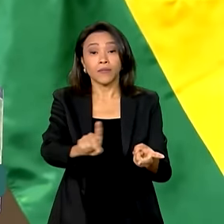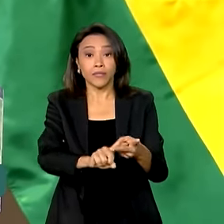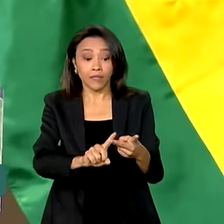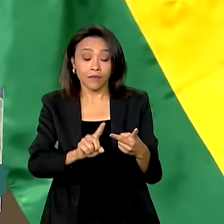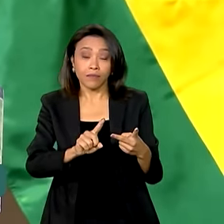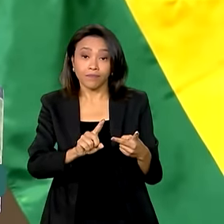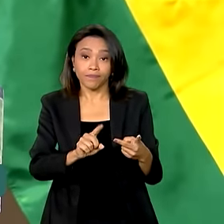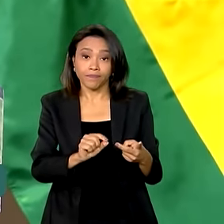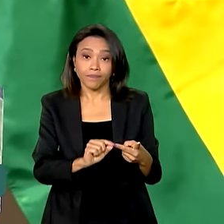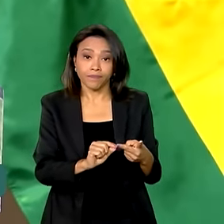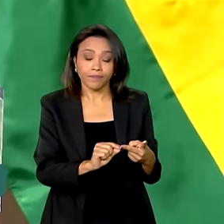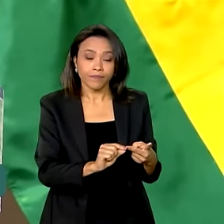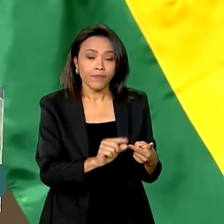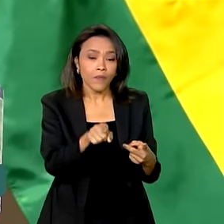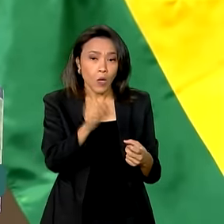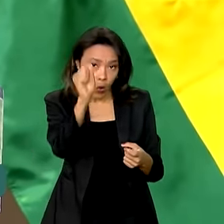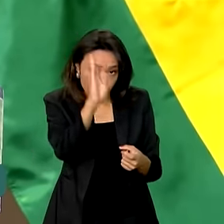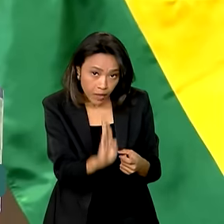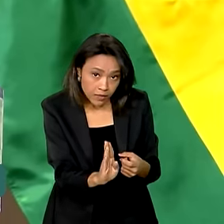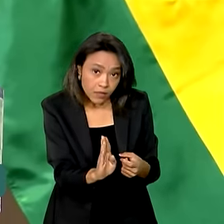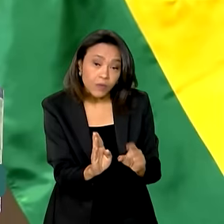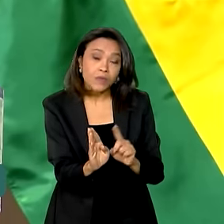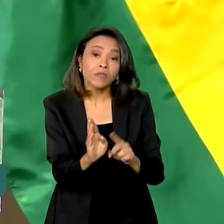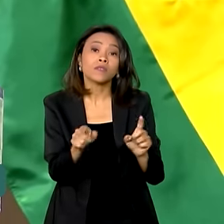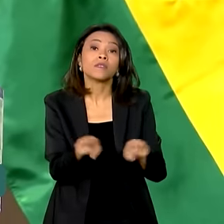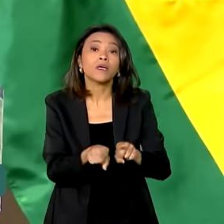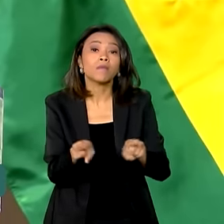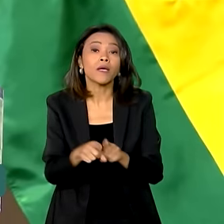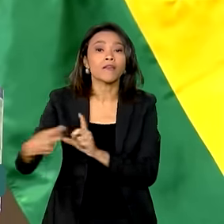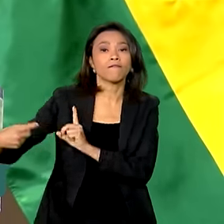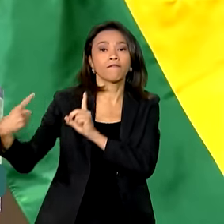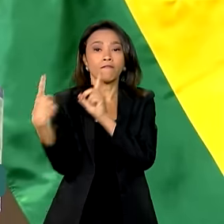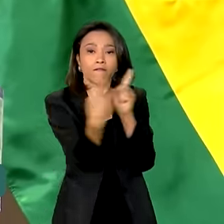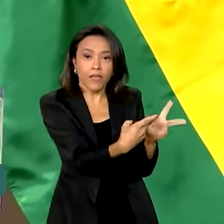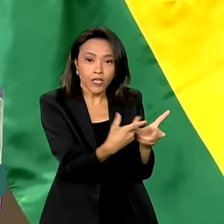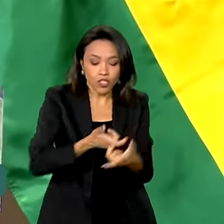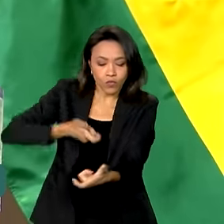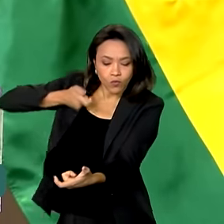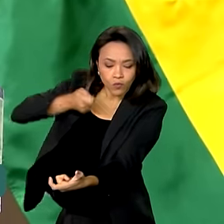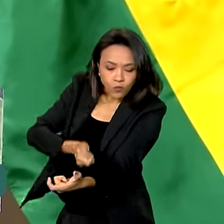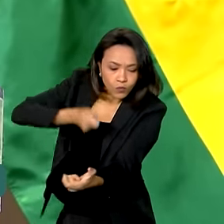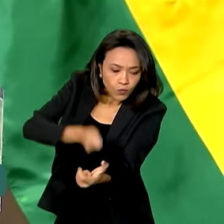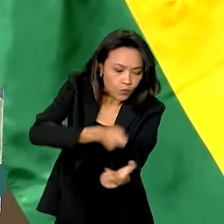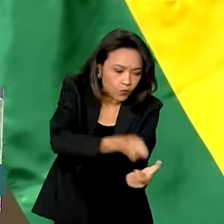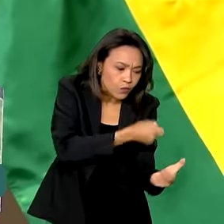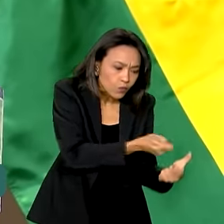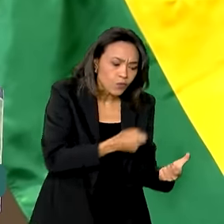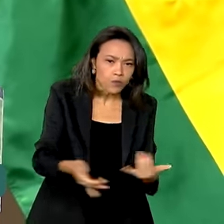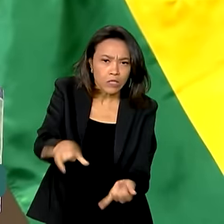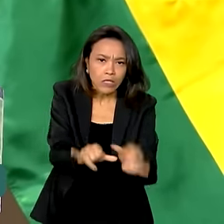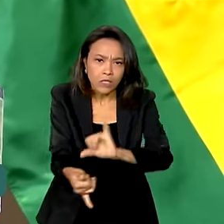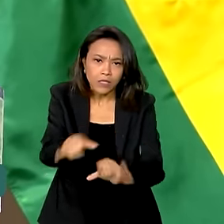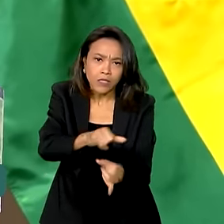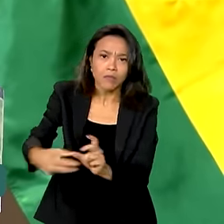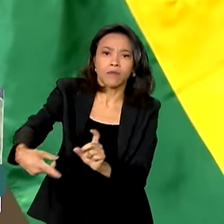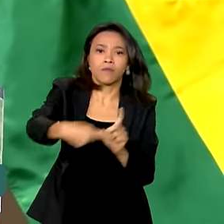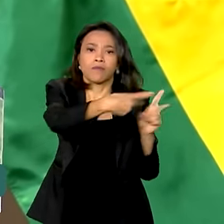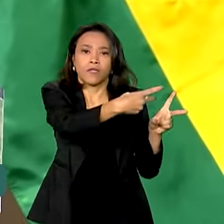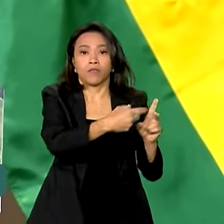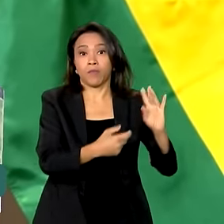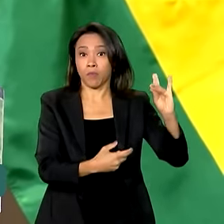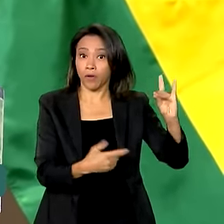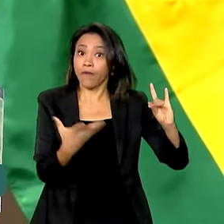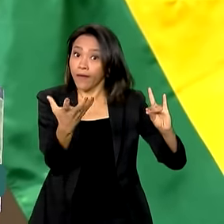mercado brasileiro. O Brasil também importa fertilizantes da Bolívia. Queremos fortalecer essa